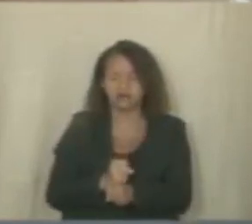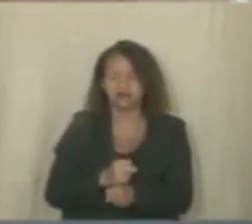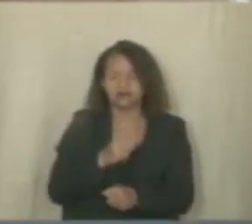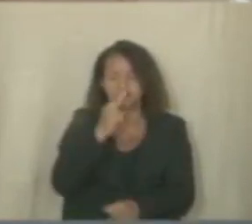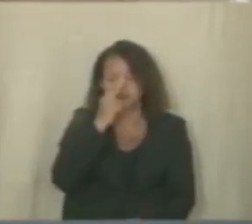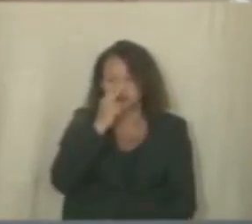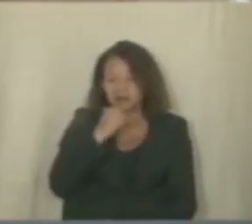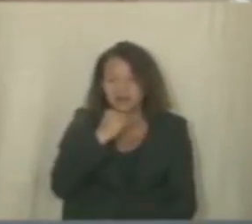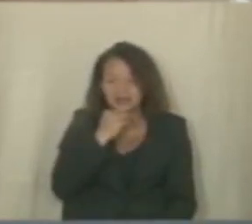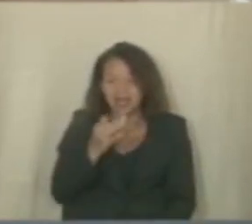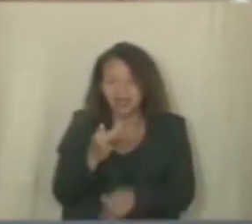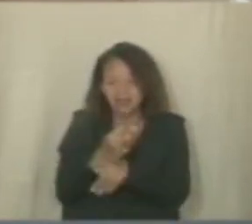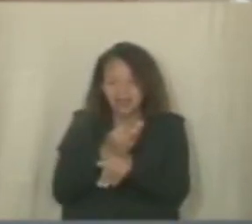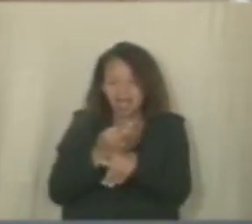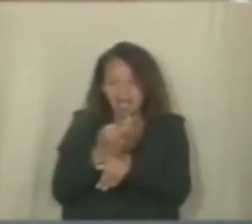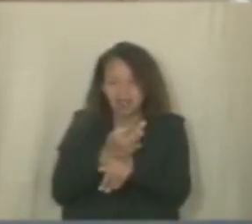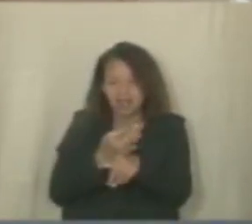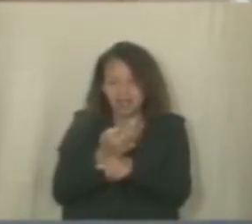receber férias